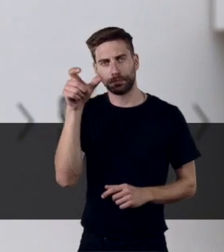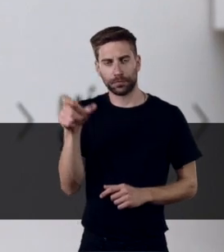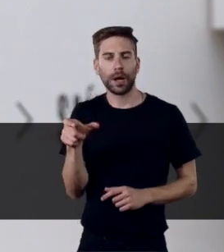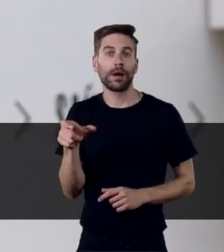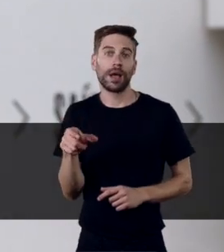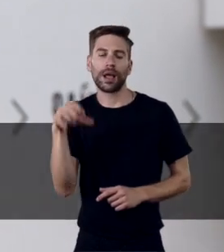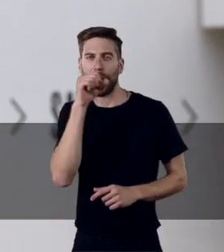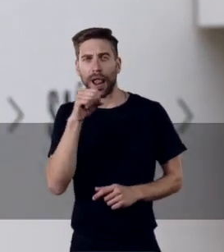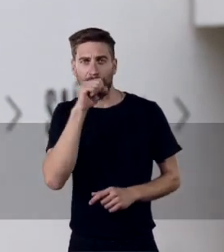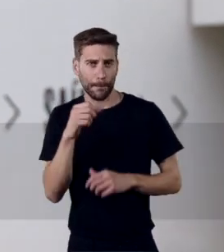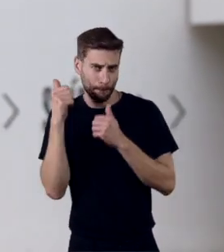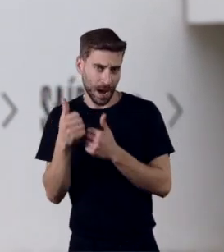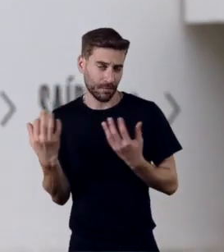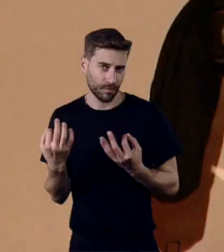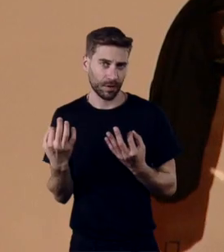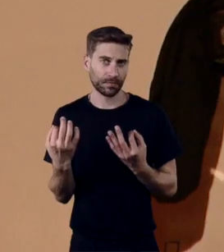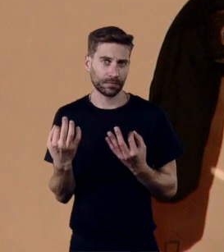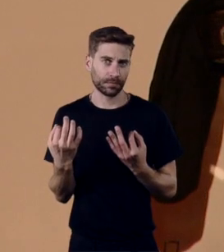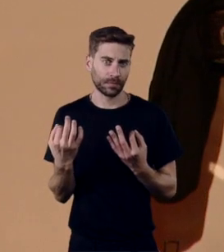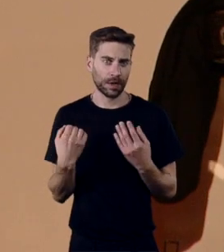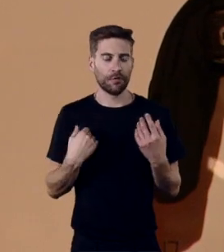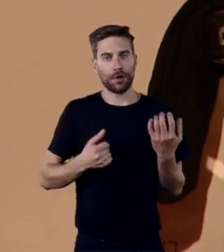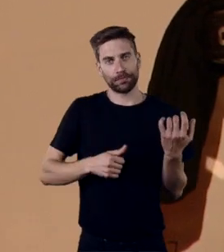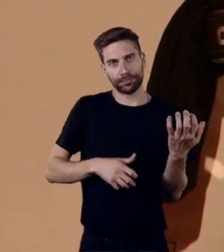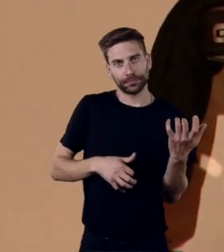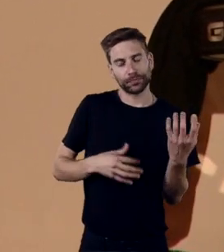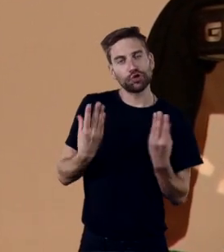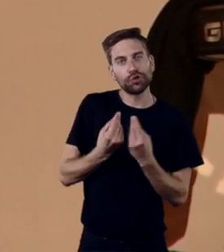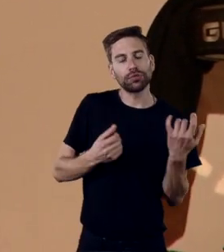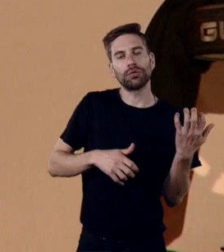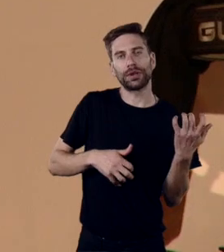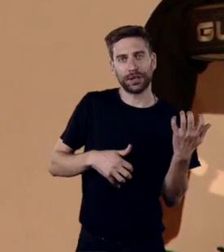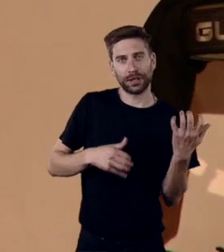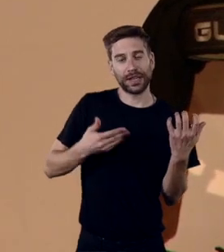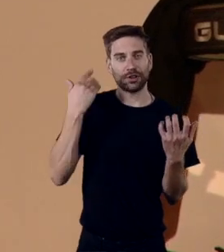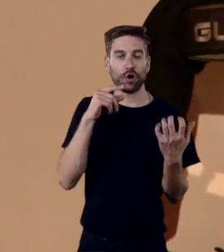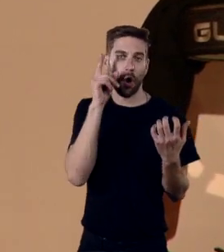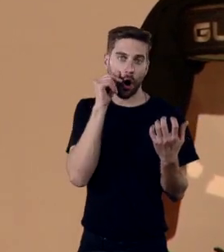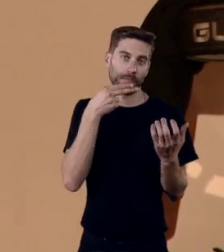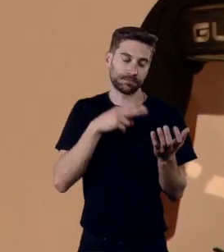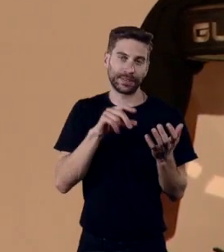bem José Afonso, ser acompanhada pelo guitarrista que acompanhou o Zeca.